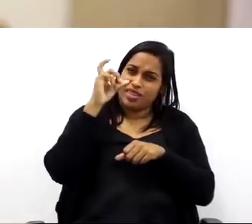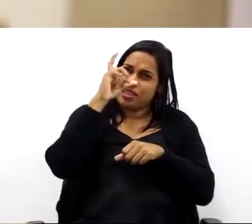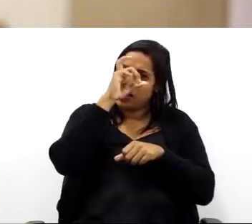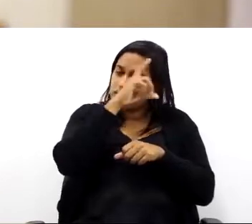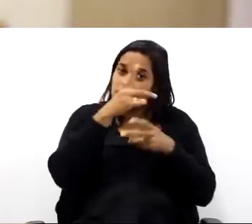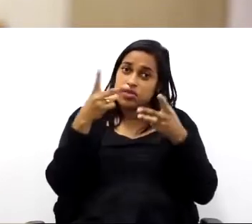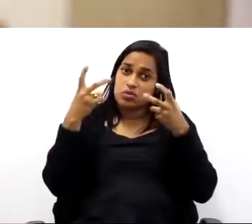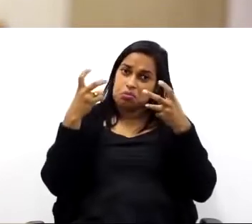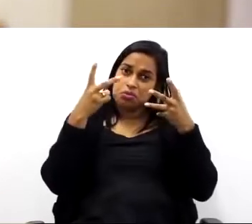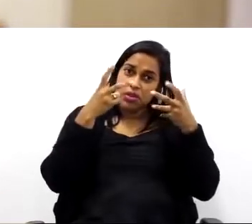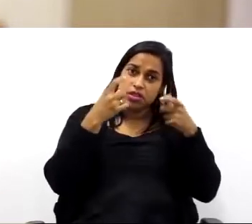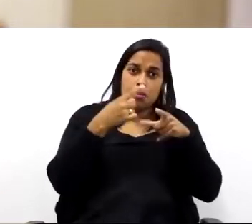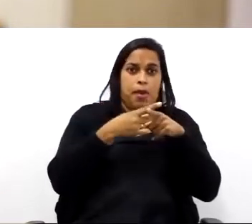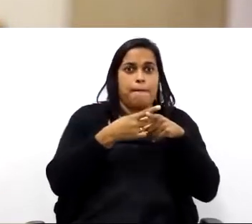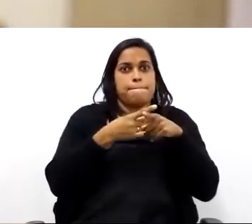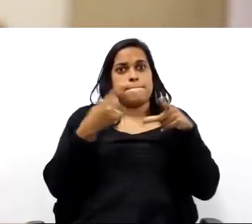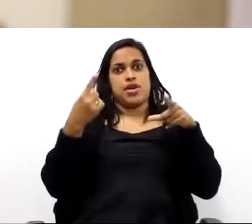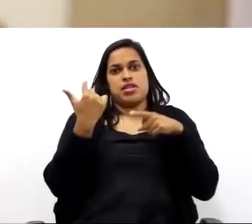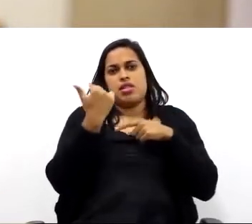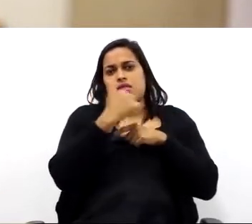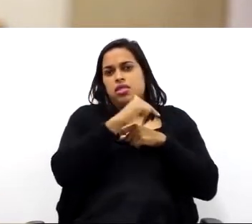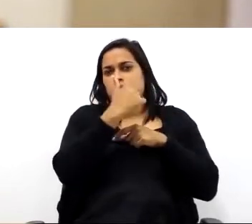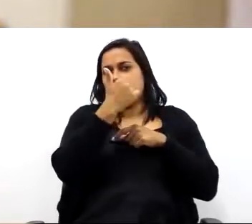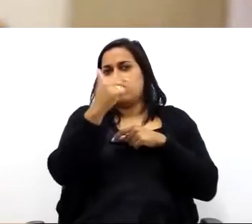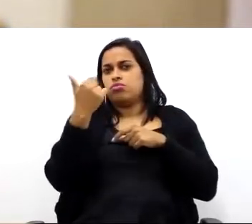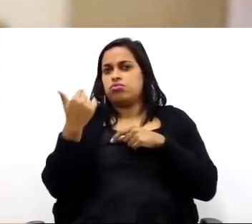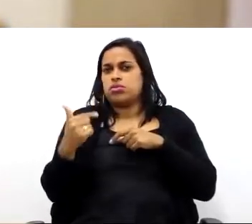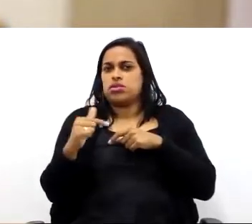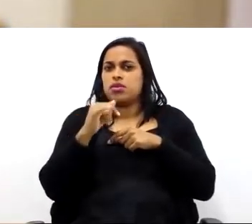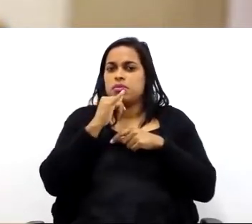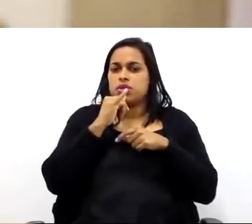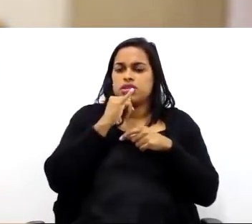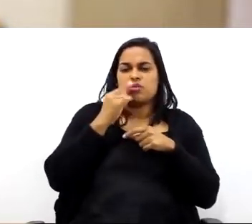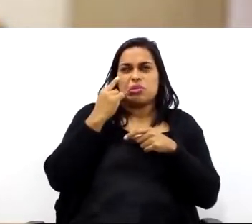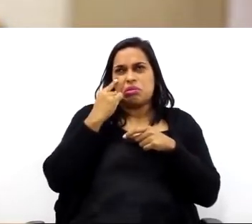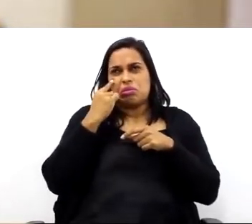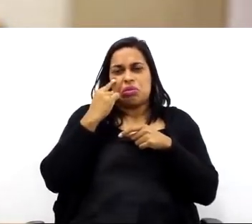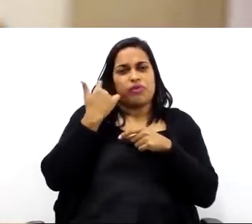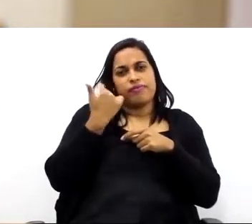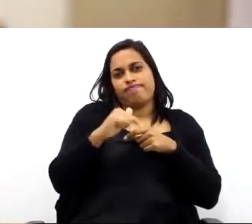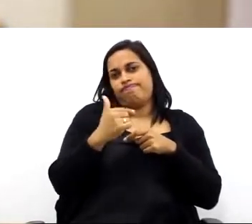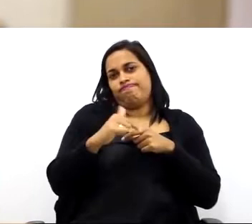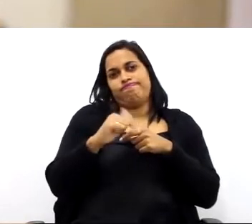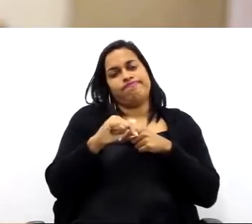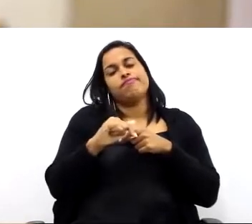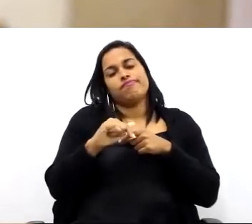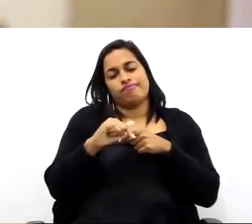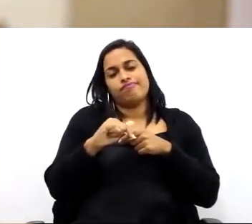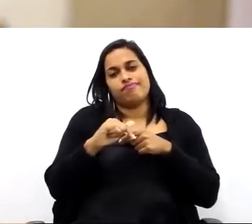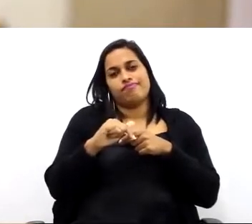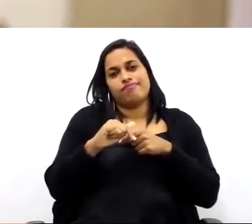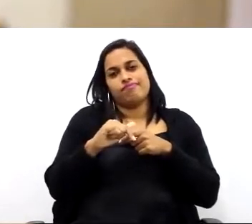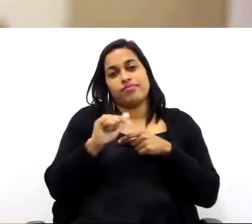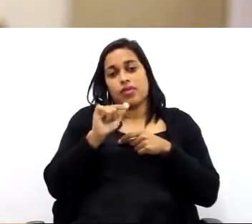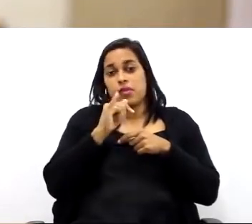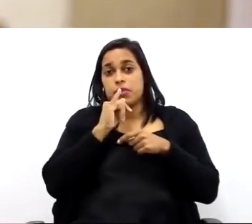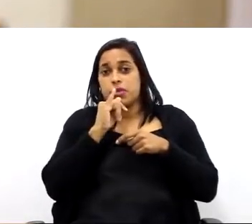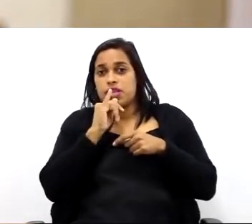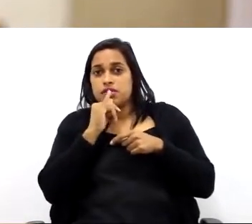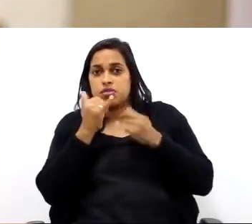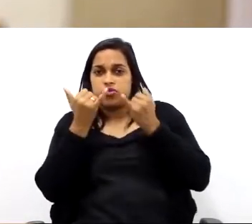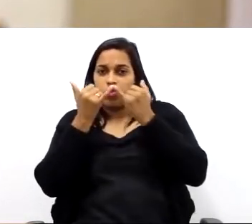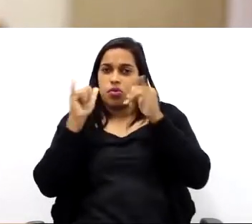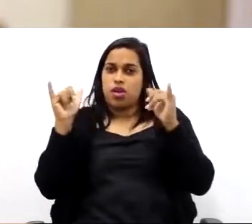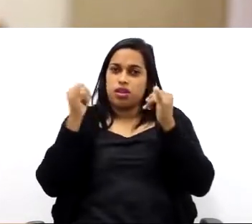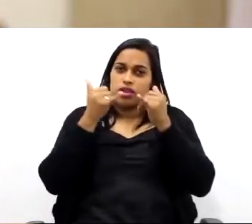de observar, concordo, mas ele é um sistema que não deixa nenhuma margem para nenhuma dúvida. Então, uma vez que isso vai para uma linha